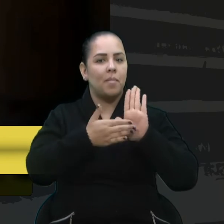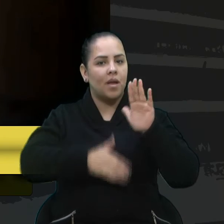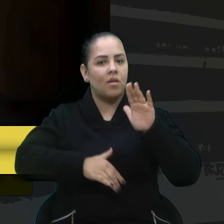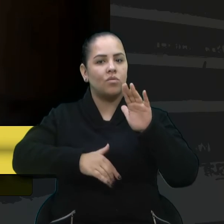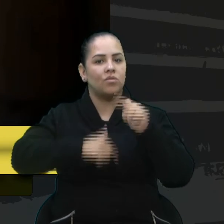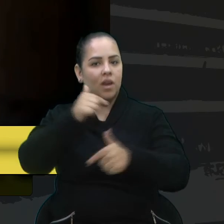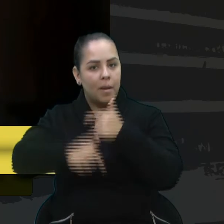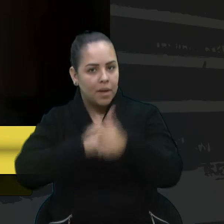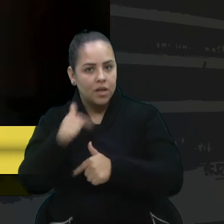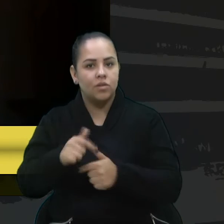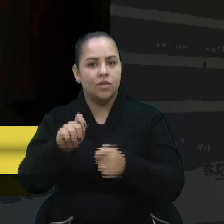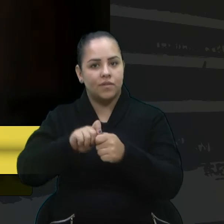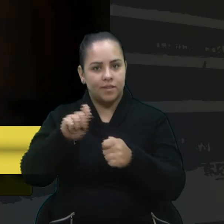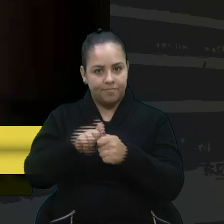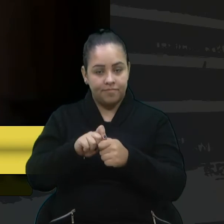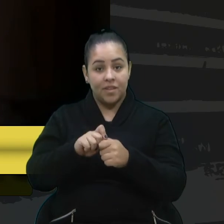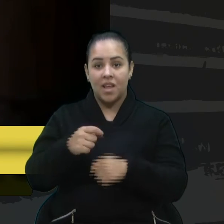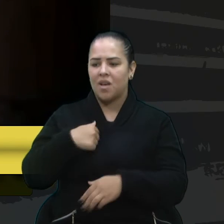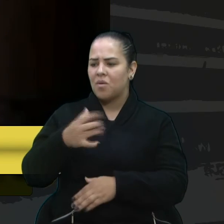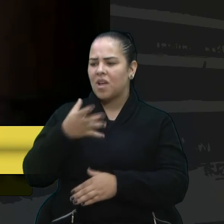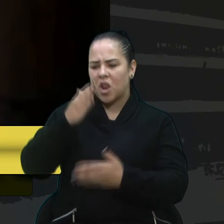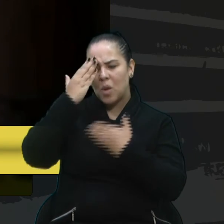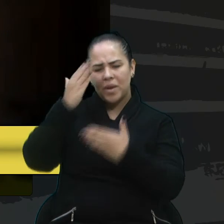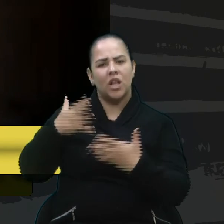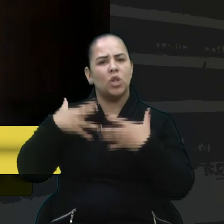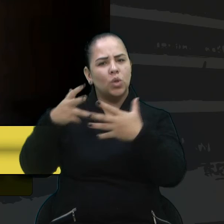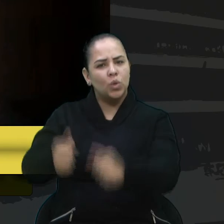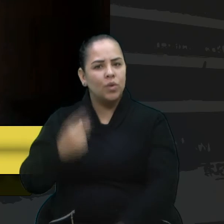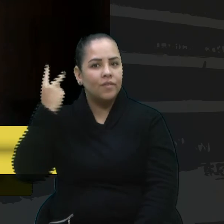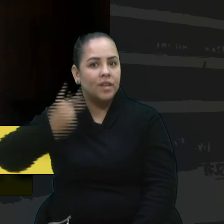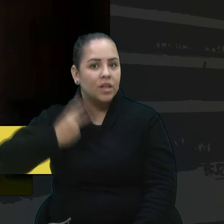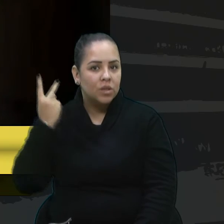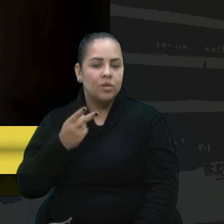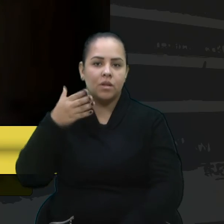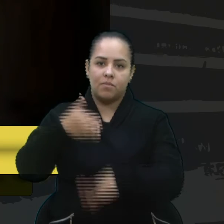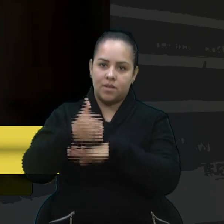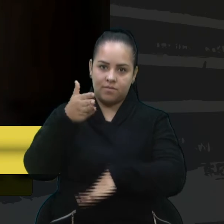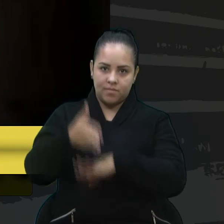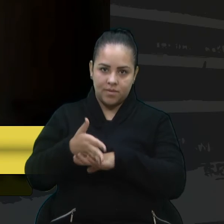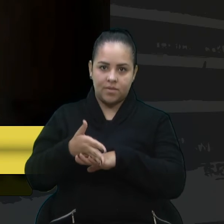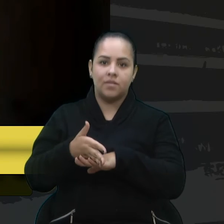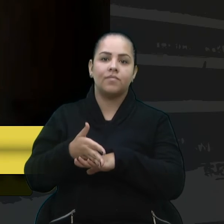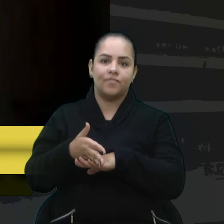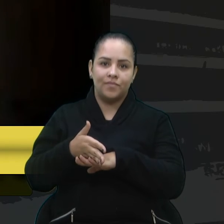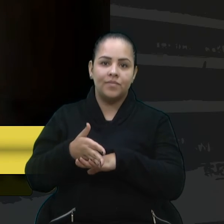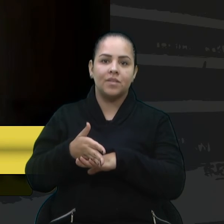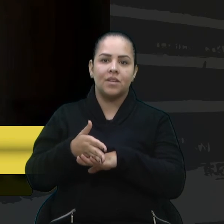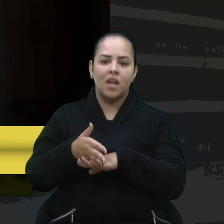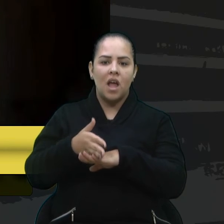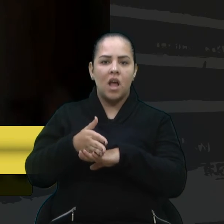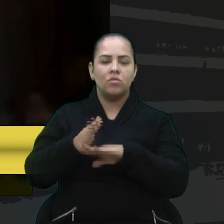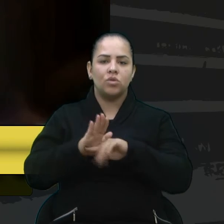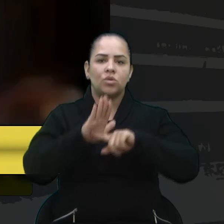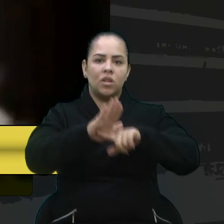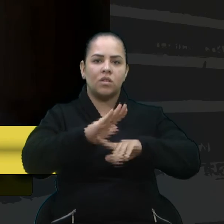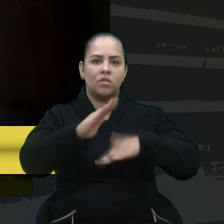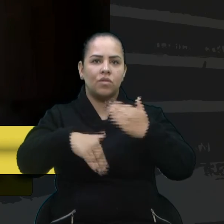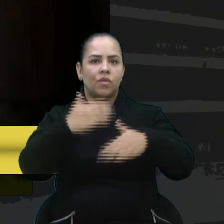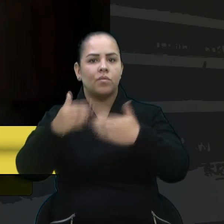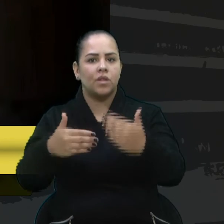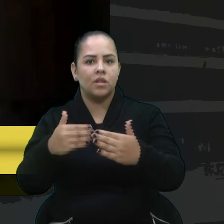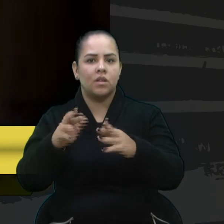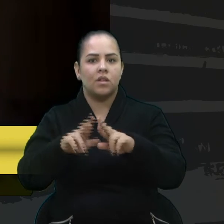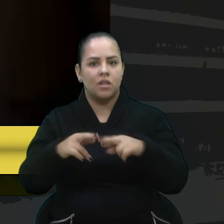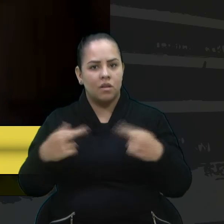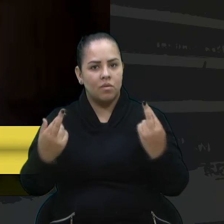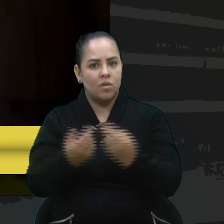cumprir. Quero agradecer todos os vereadores que se fizeram presente, que auxiliaram na construção da reunião de